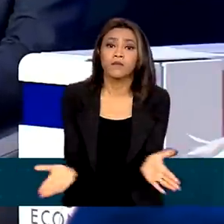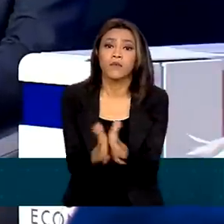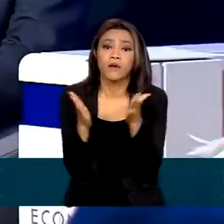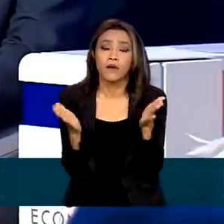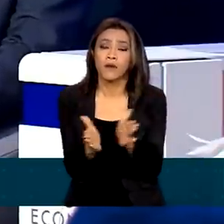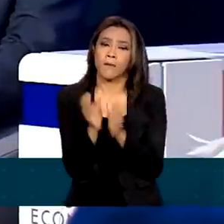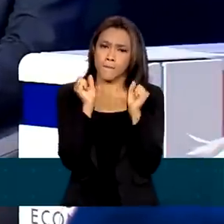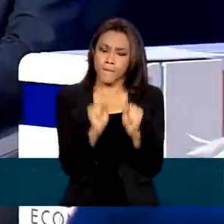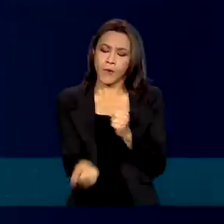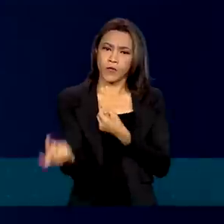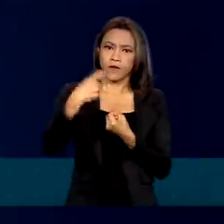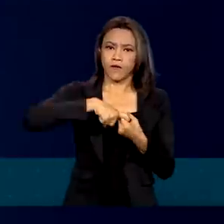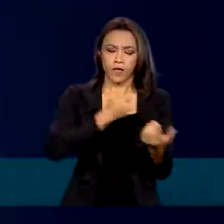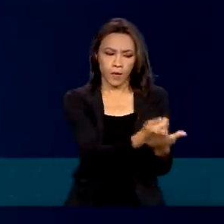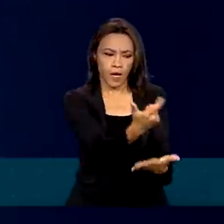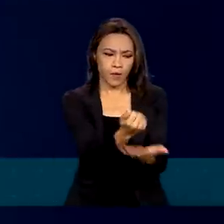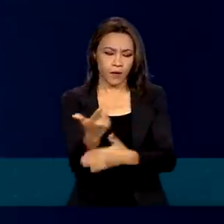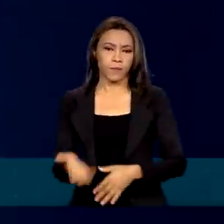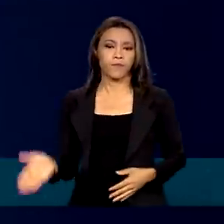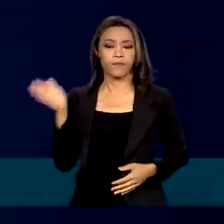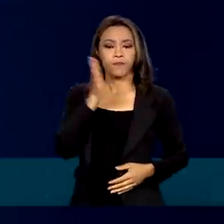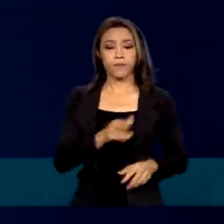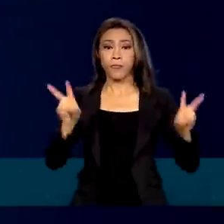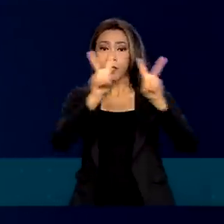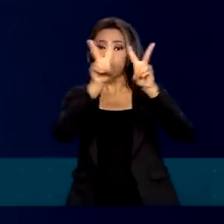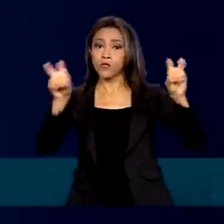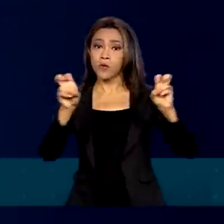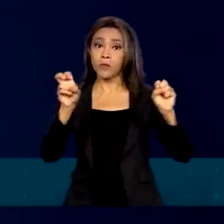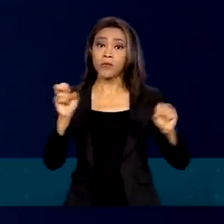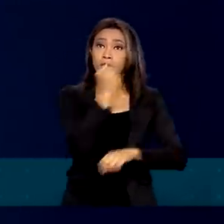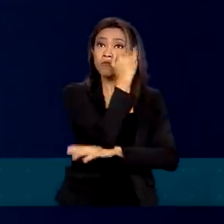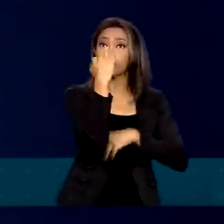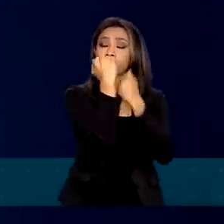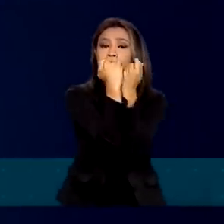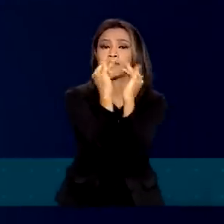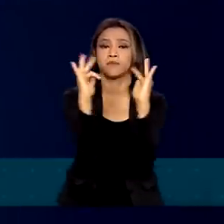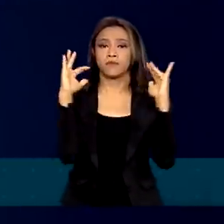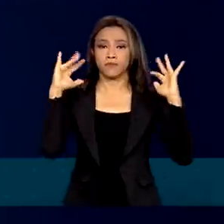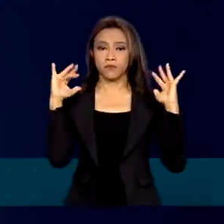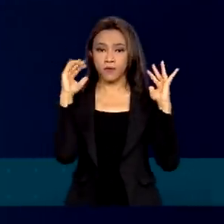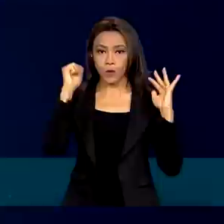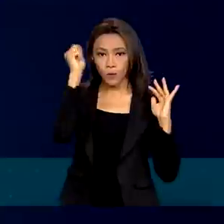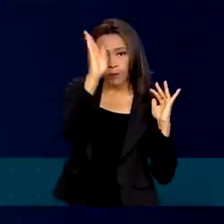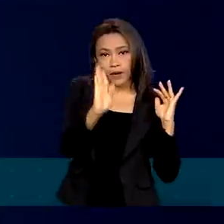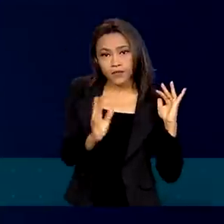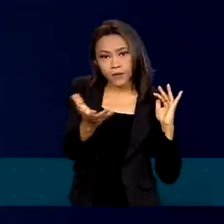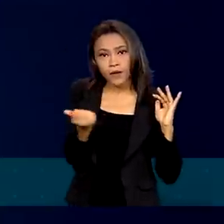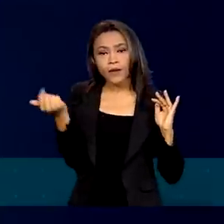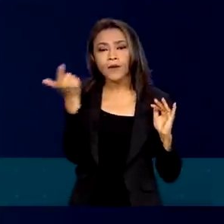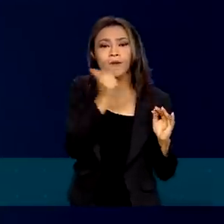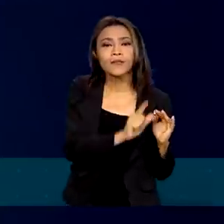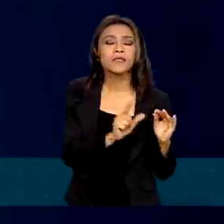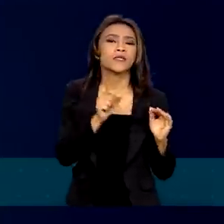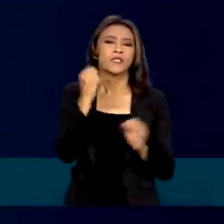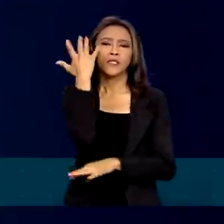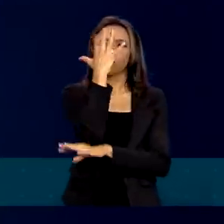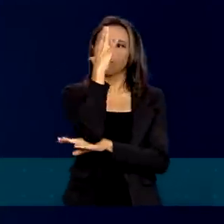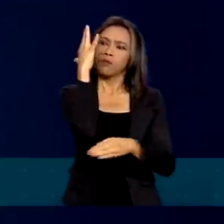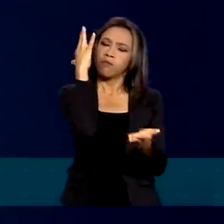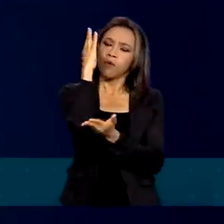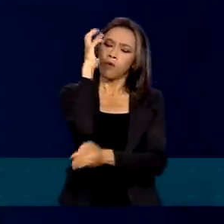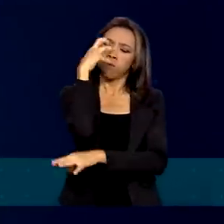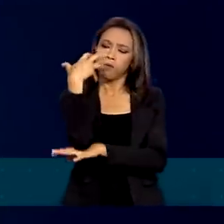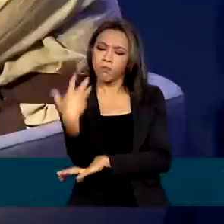voltar a consumir. Na área ambiental, Marina Silva afirmou que o Brasil quer alcançar o desmatamento zero até